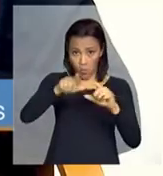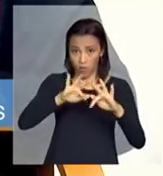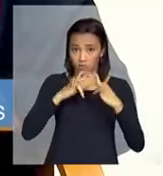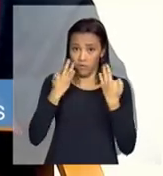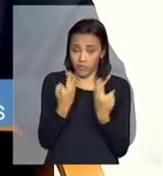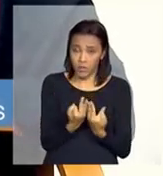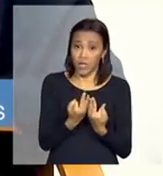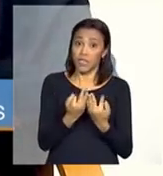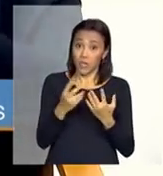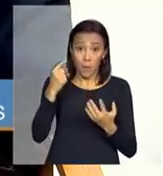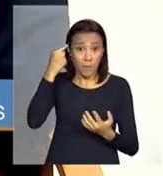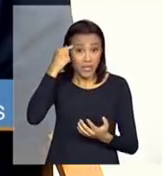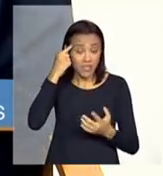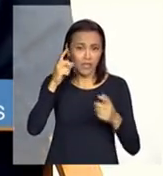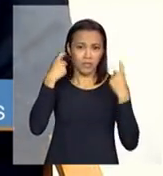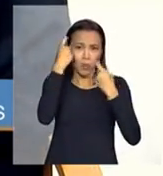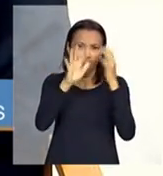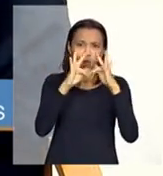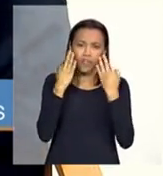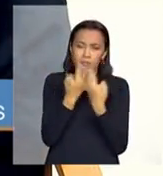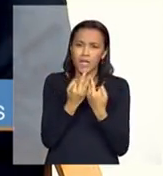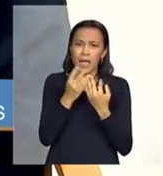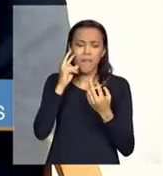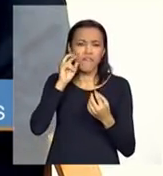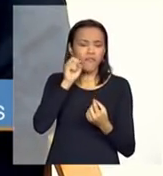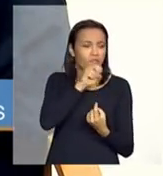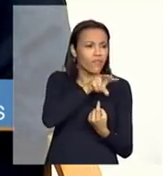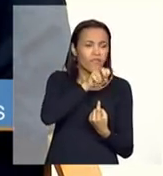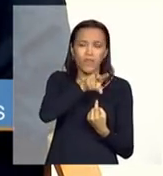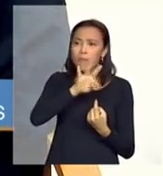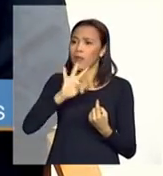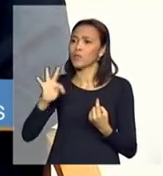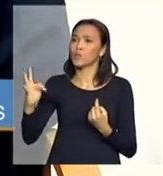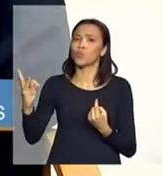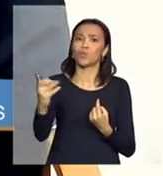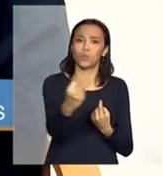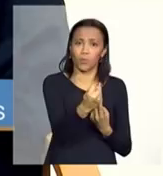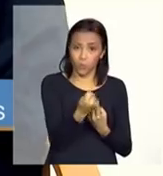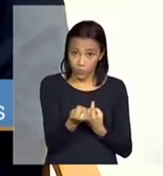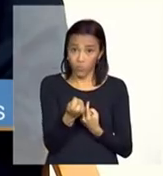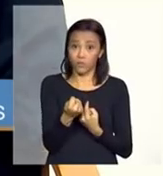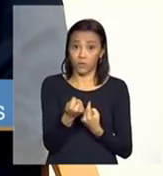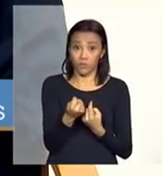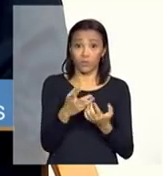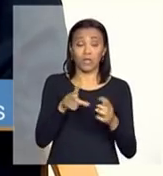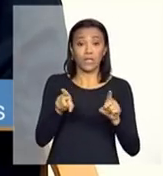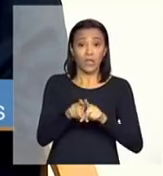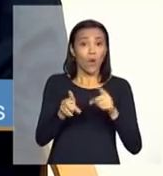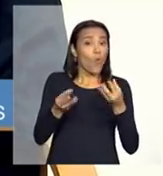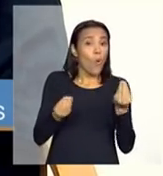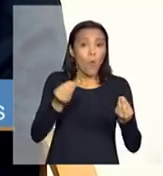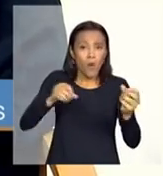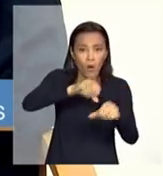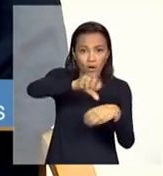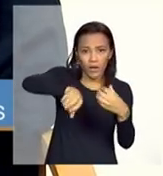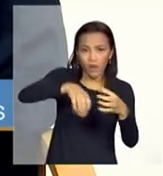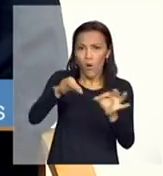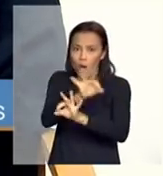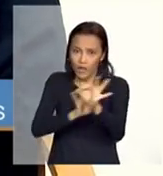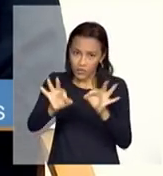família é exatamente olhar para todo o conjunto que se forma, entre a sua configuração, seja ela qual for,